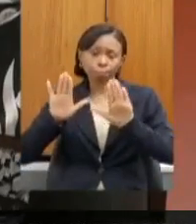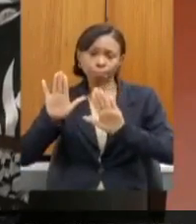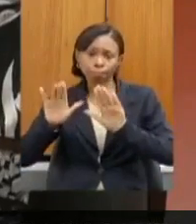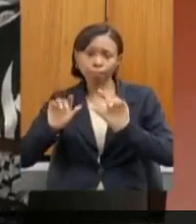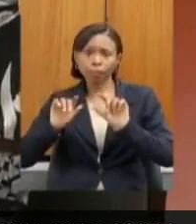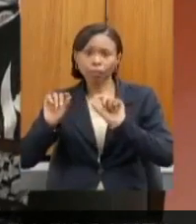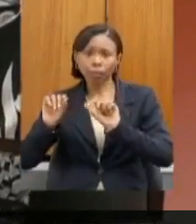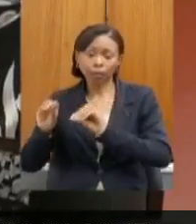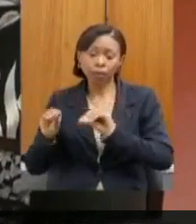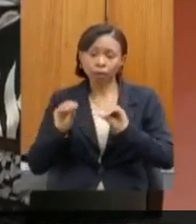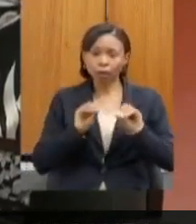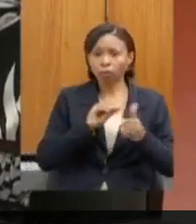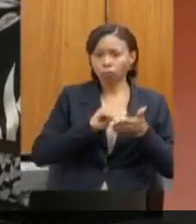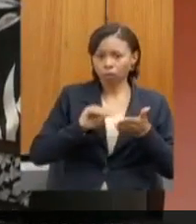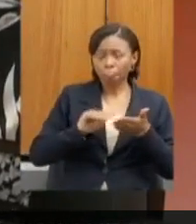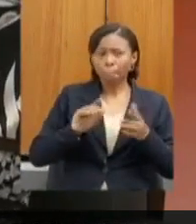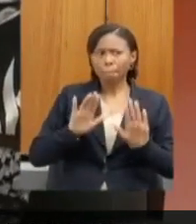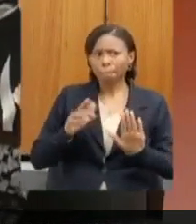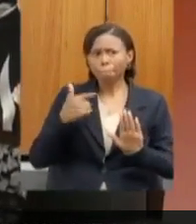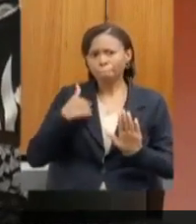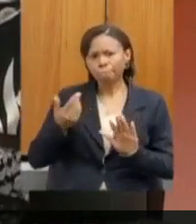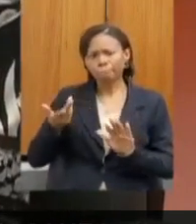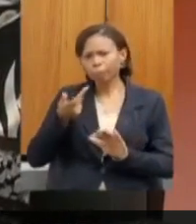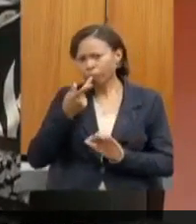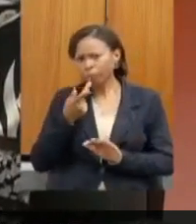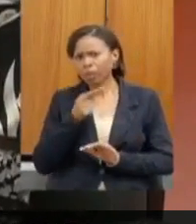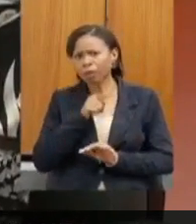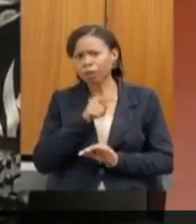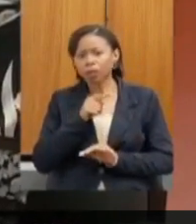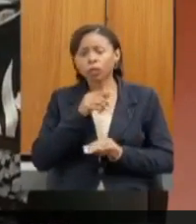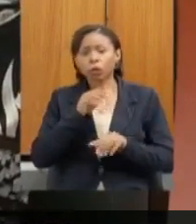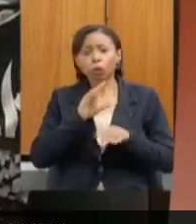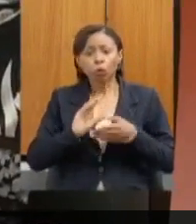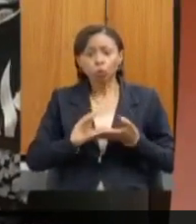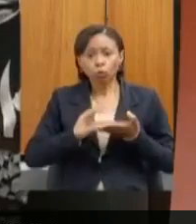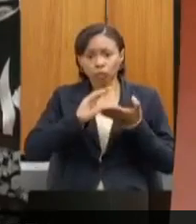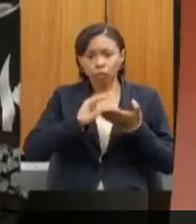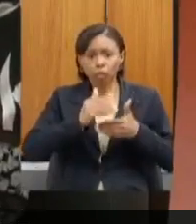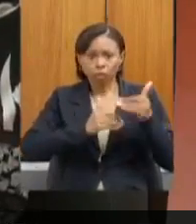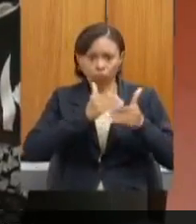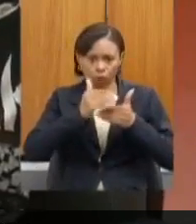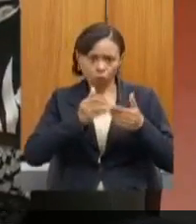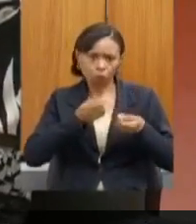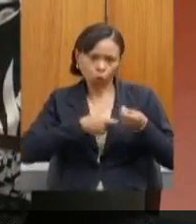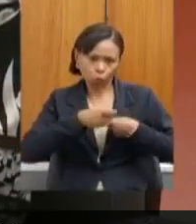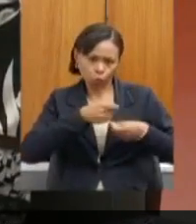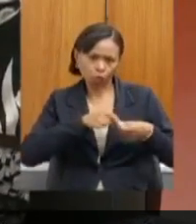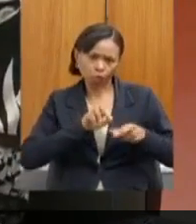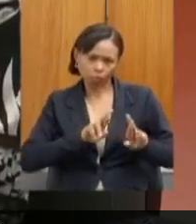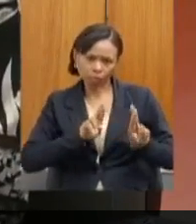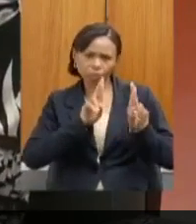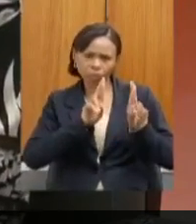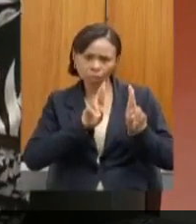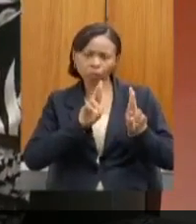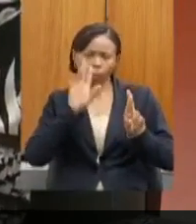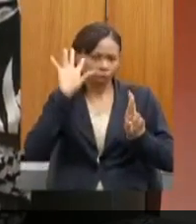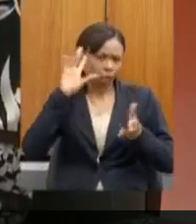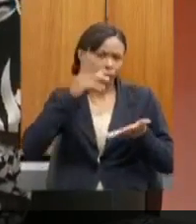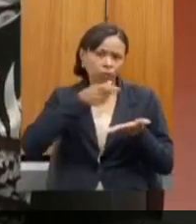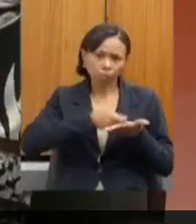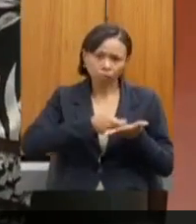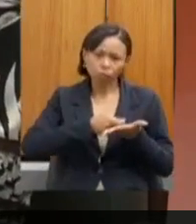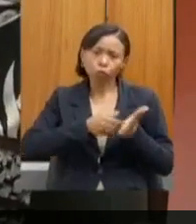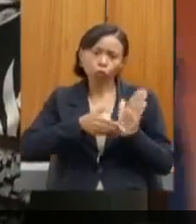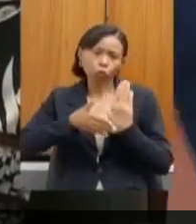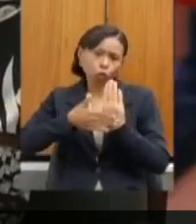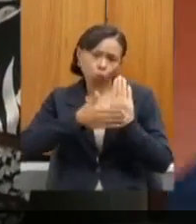Levei esse tema ao nosso Conselho de Desenvolvimento Econômico do Estado, que é responsável pela deliberação dos projetos